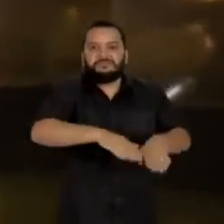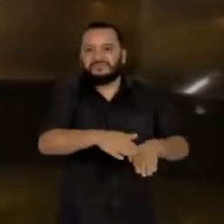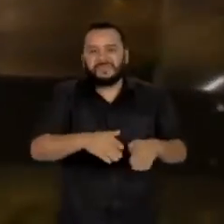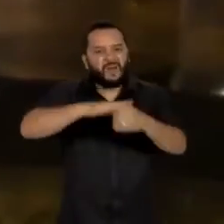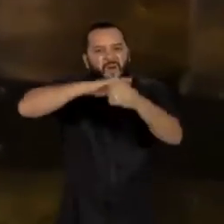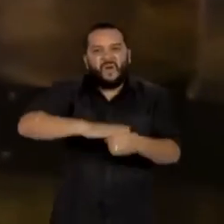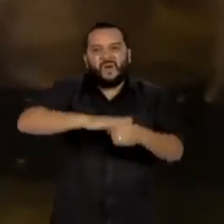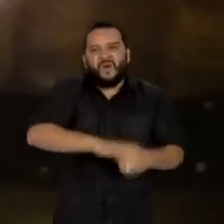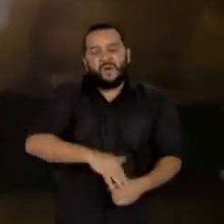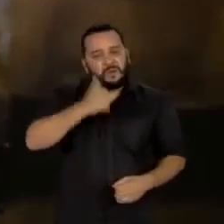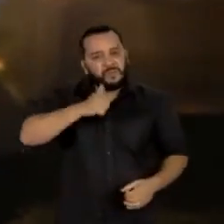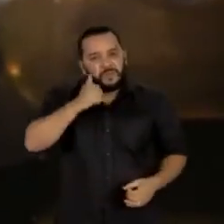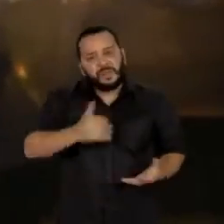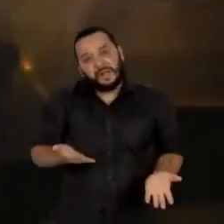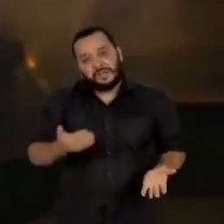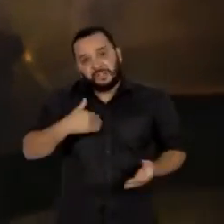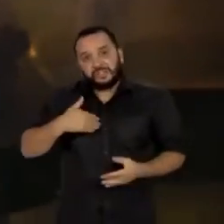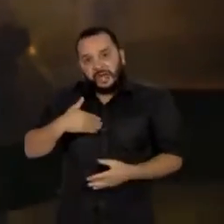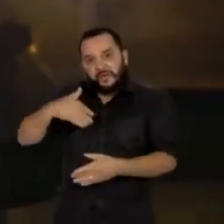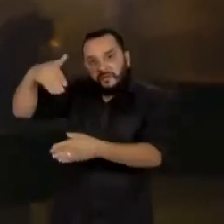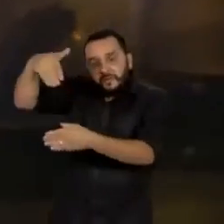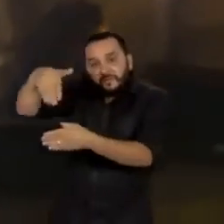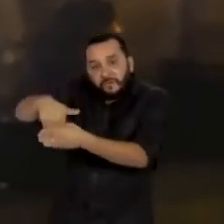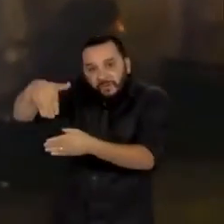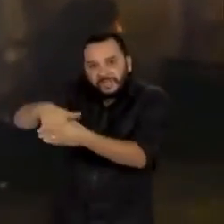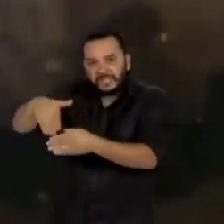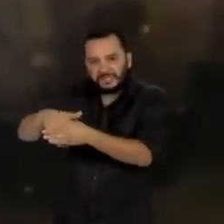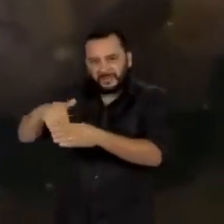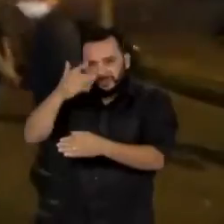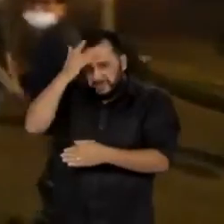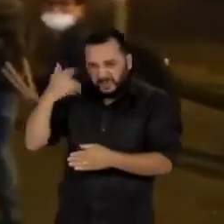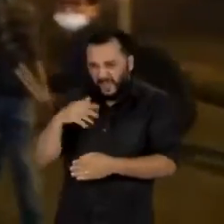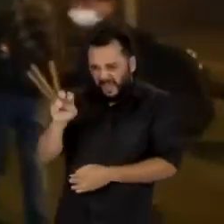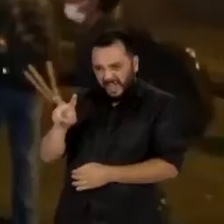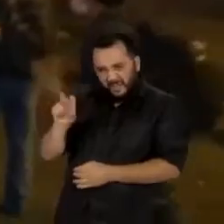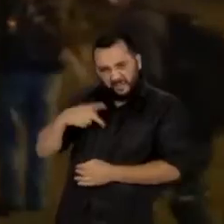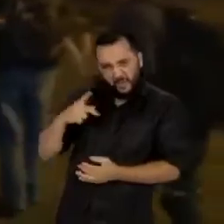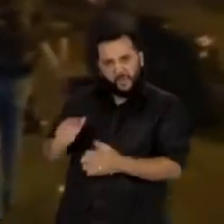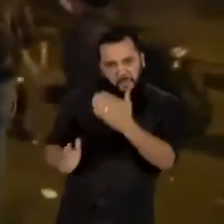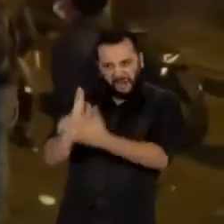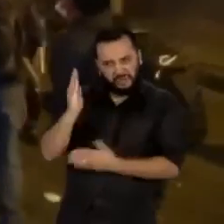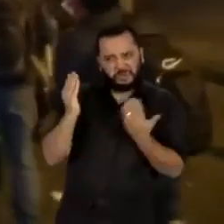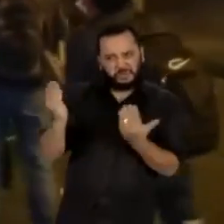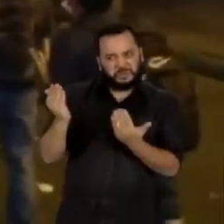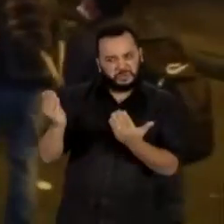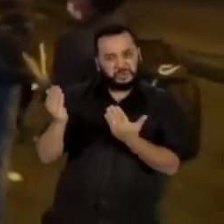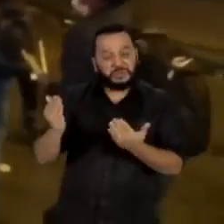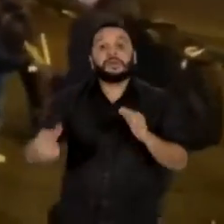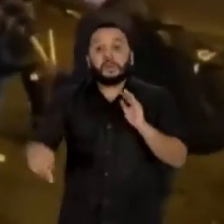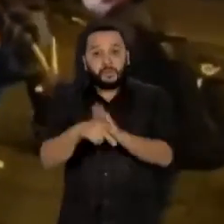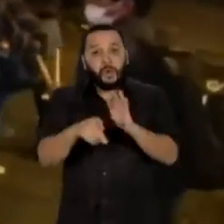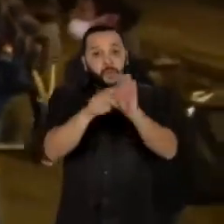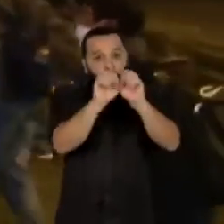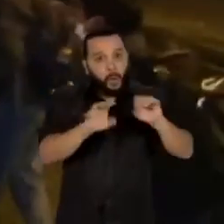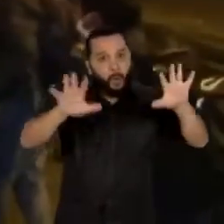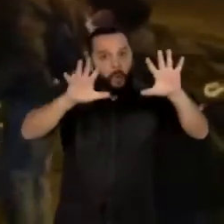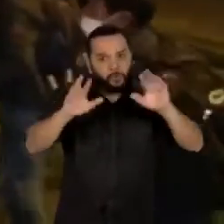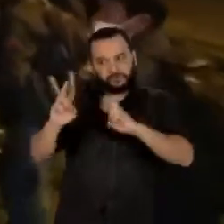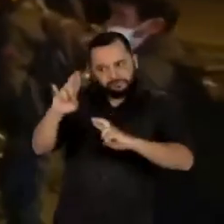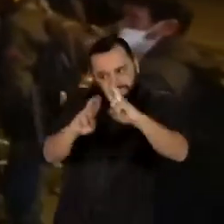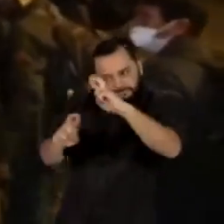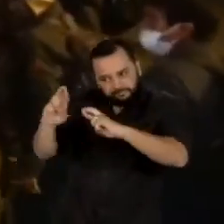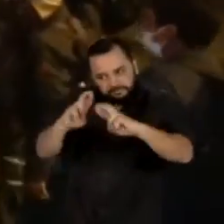resultado das eleições é questionado pela oposição e a organização dos Estados americanos faz uma auditoria no sistema